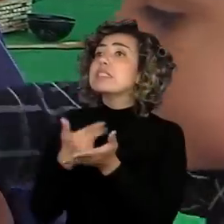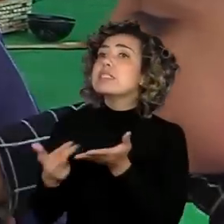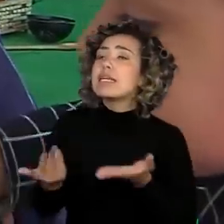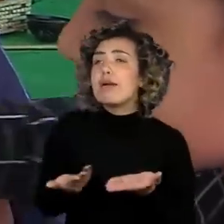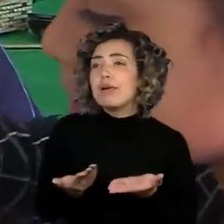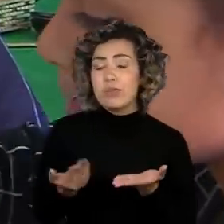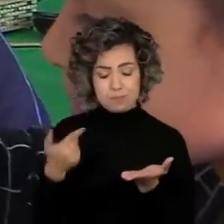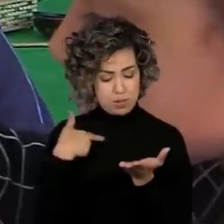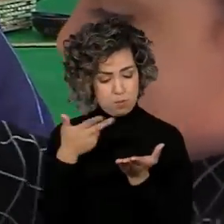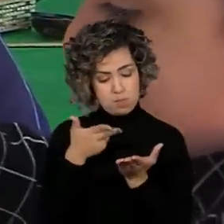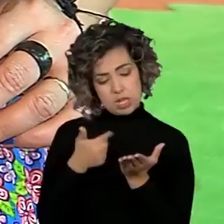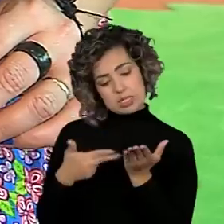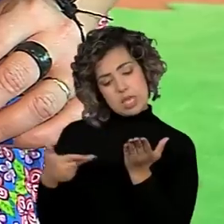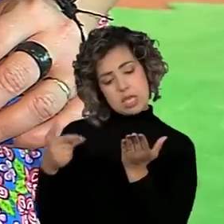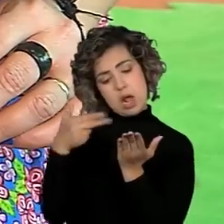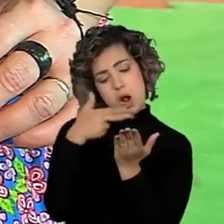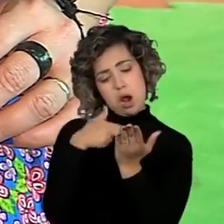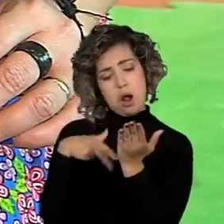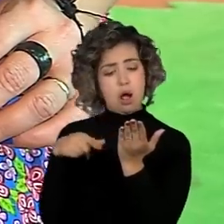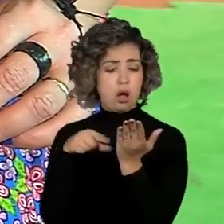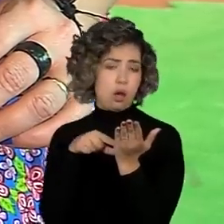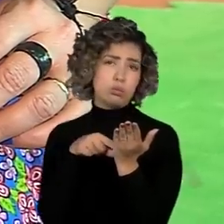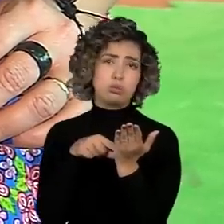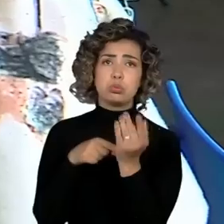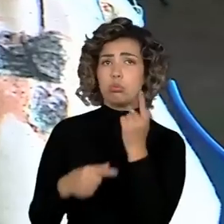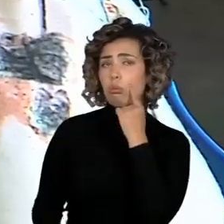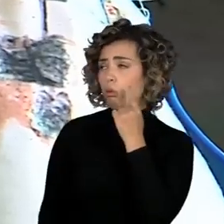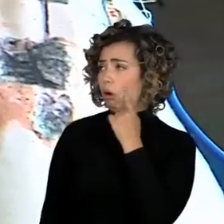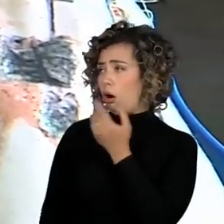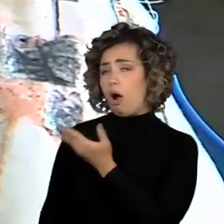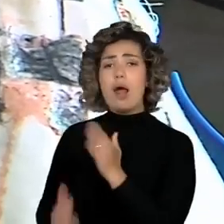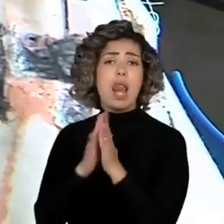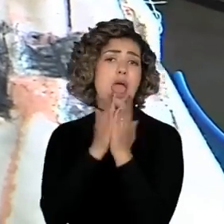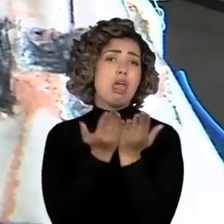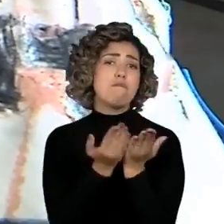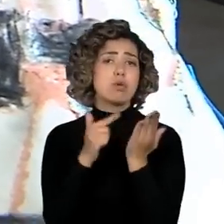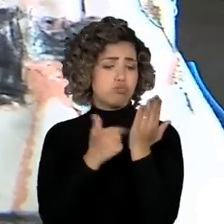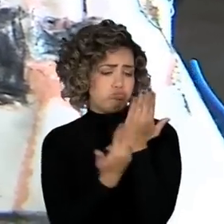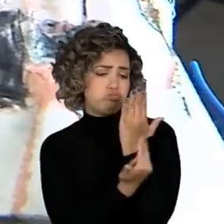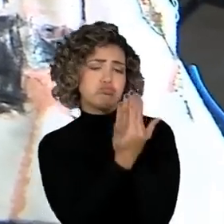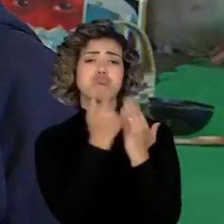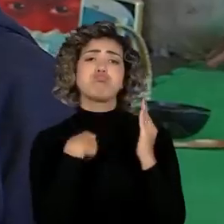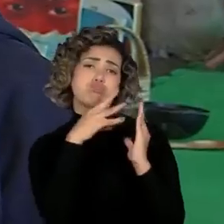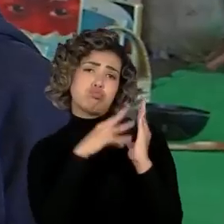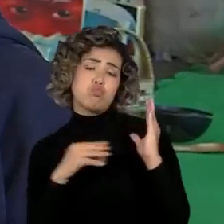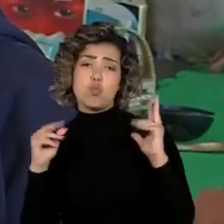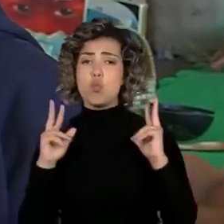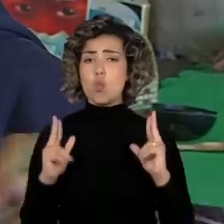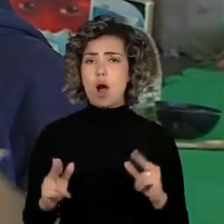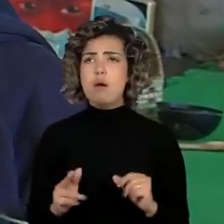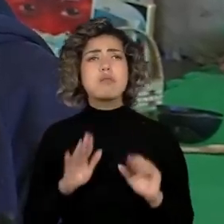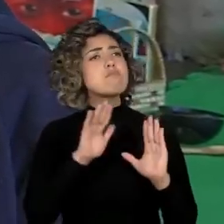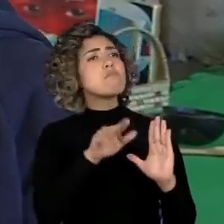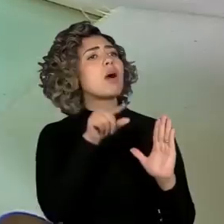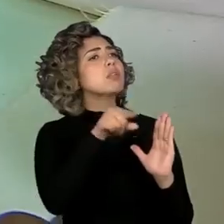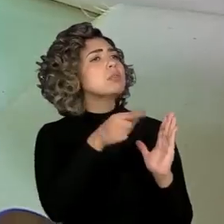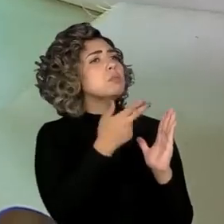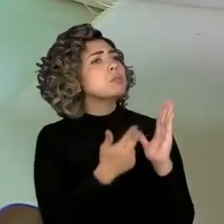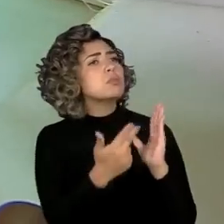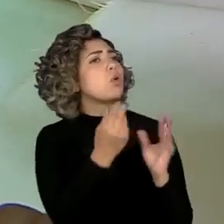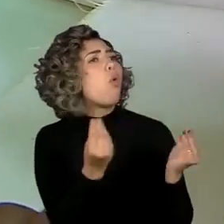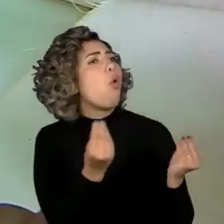As artes do cabadarebu. E o que você está usando para fazer o seu desenho?